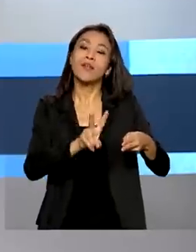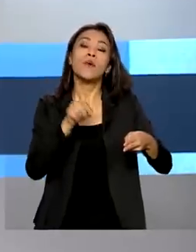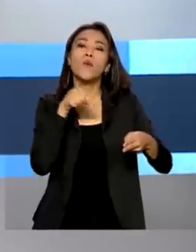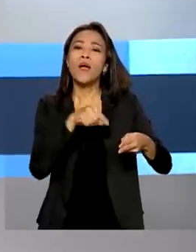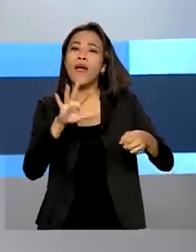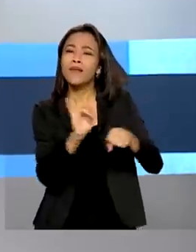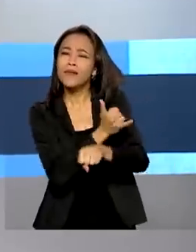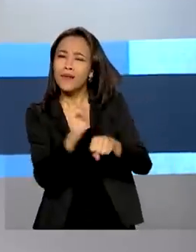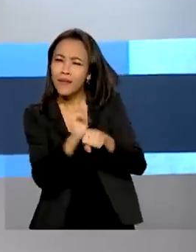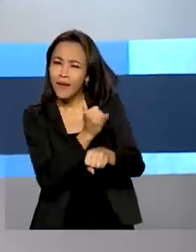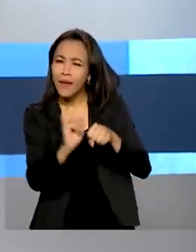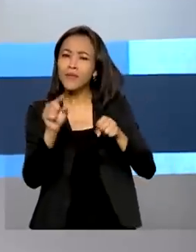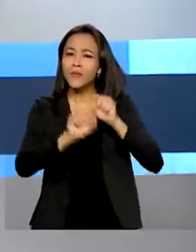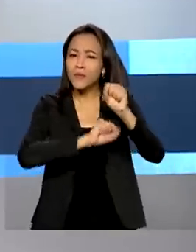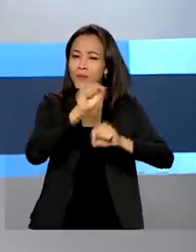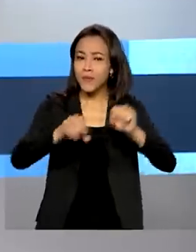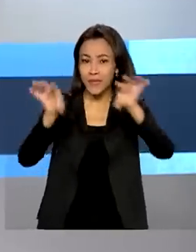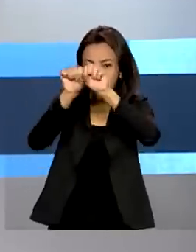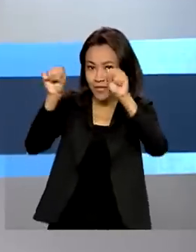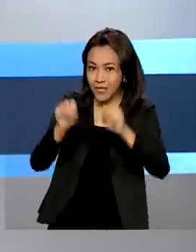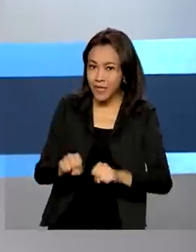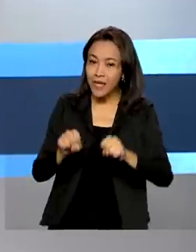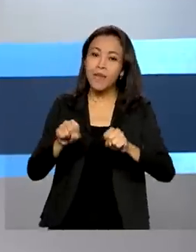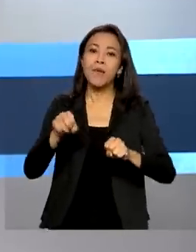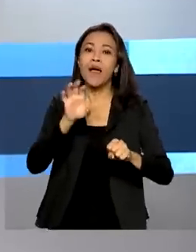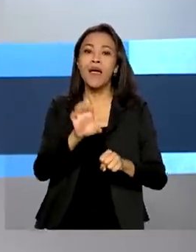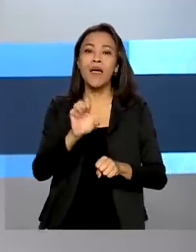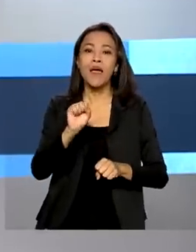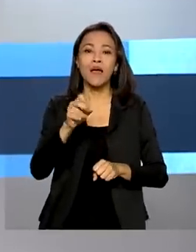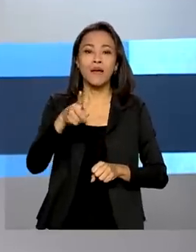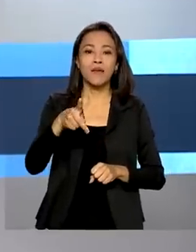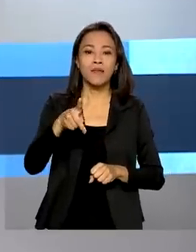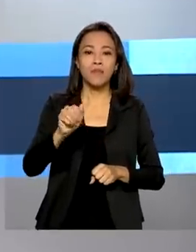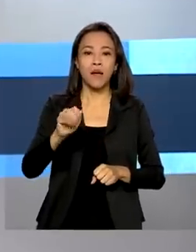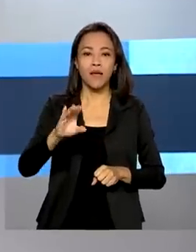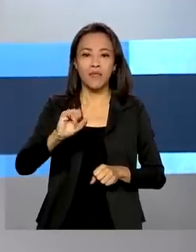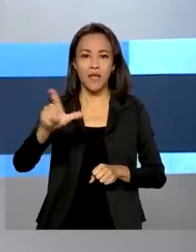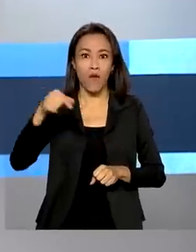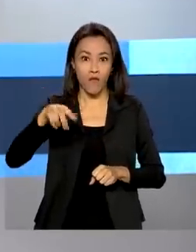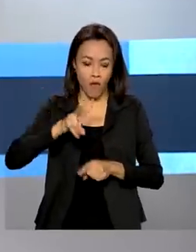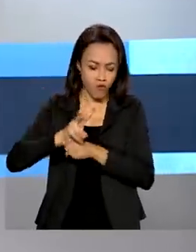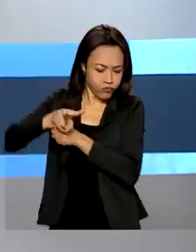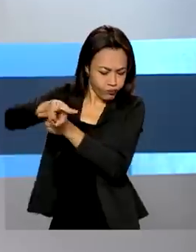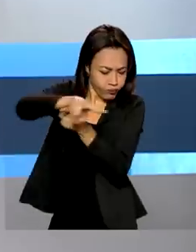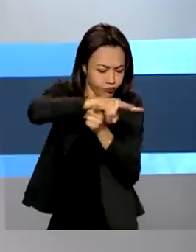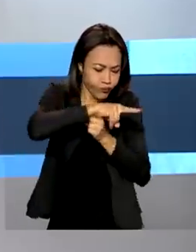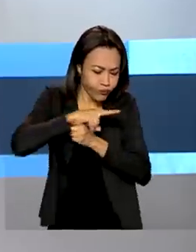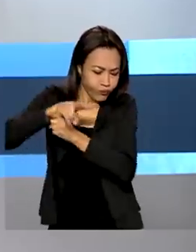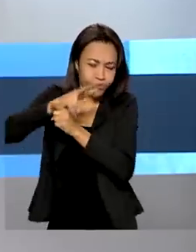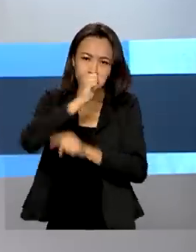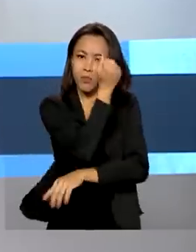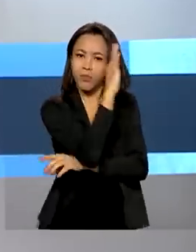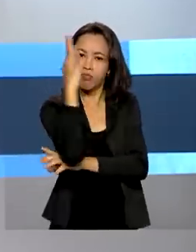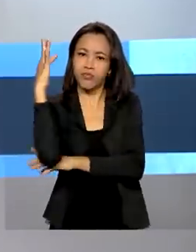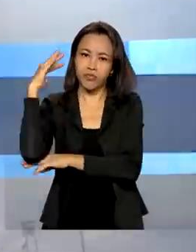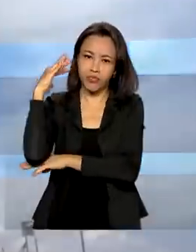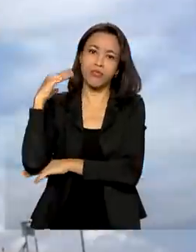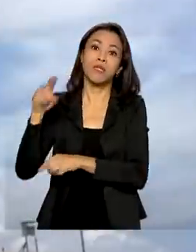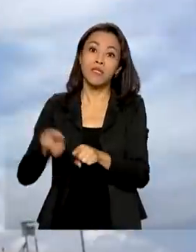estratégico de sistemas espaciais. Eles vão contribuir com o monitoramento de desastres naturais e queimadas.